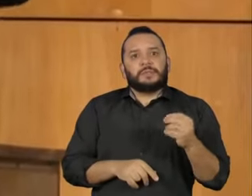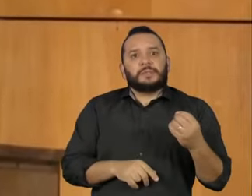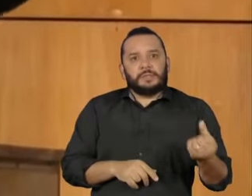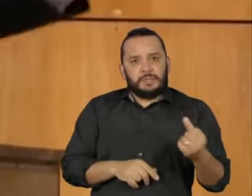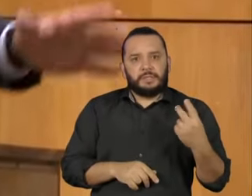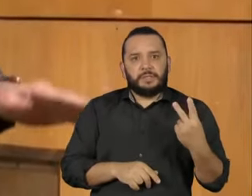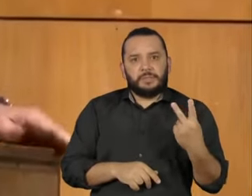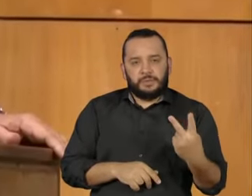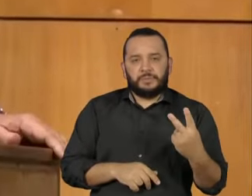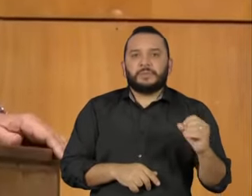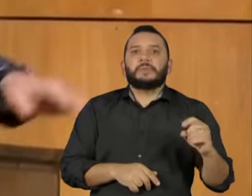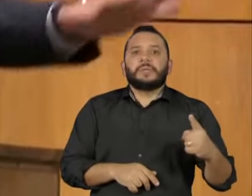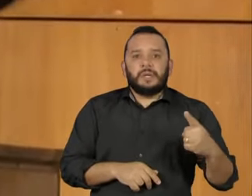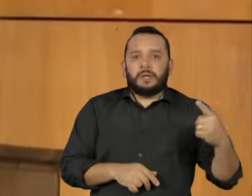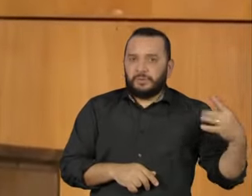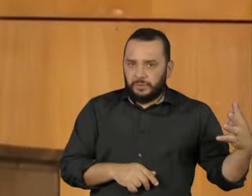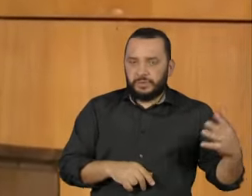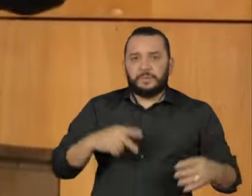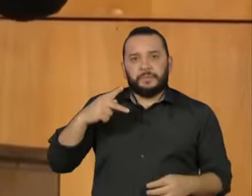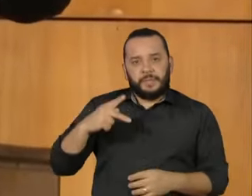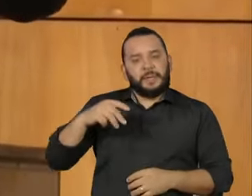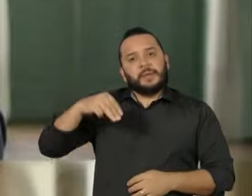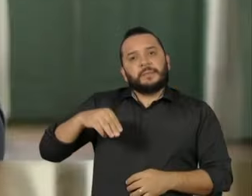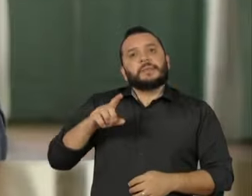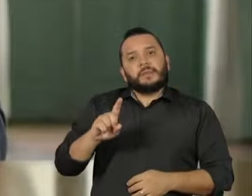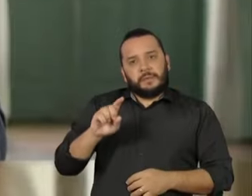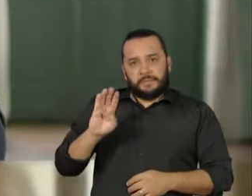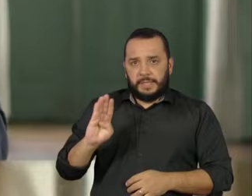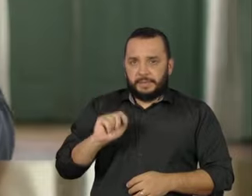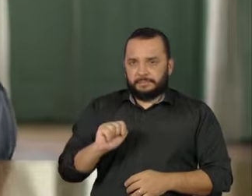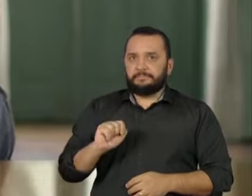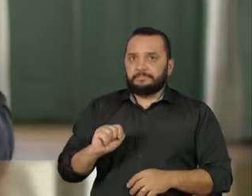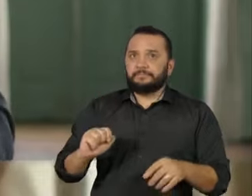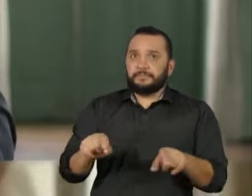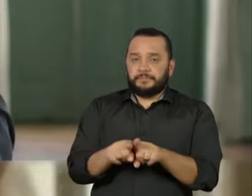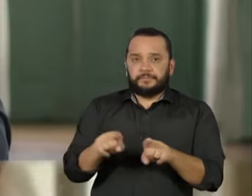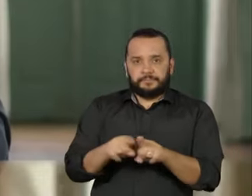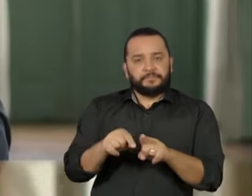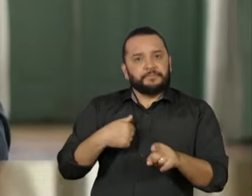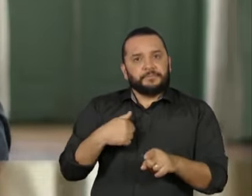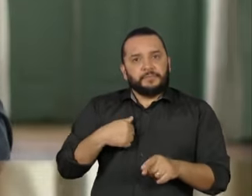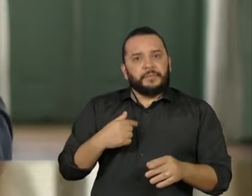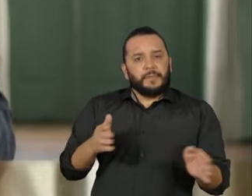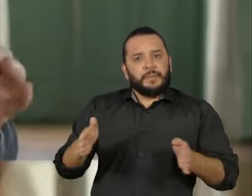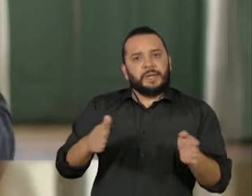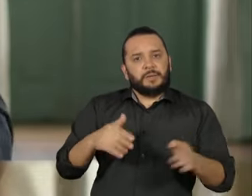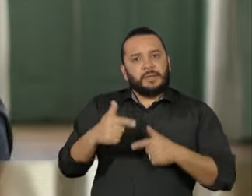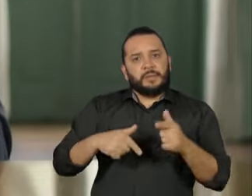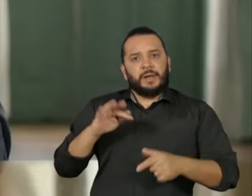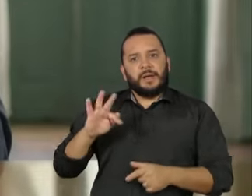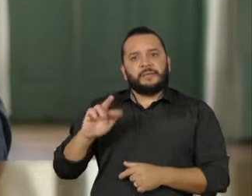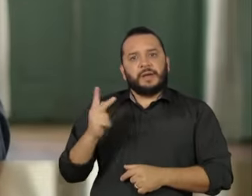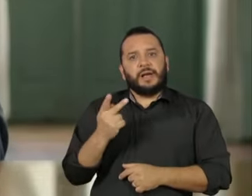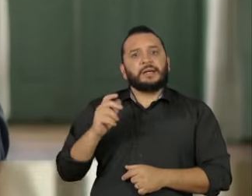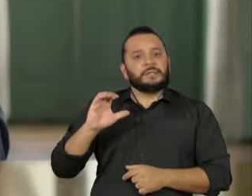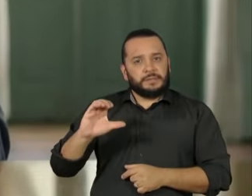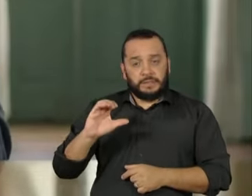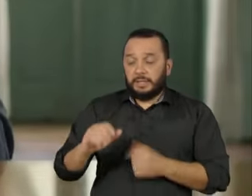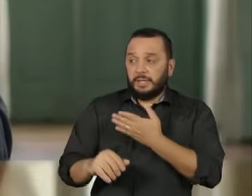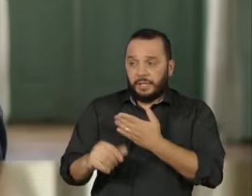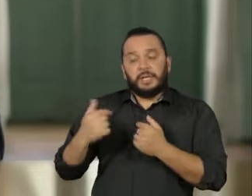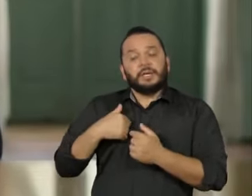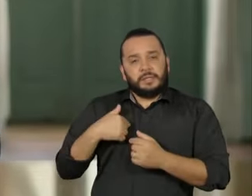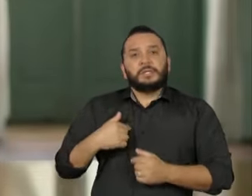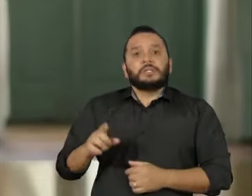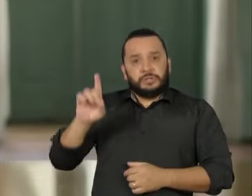pelo PMDB, Partido do Movimento Democrático Brasileiro. No governo, Fernando Henrique foi diretor de desenvolvimento regional e